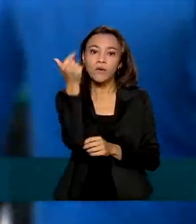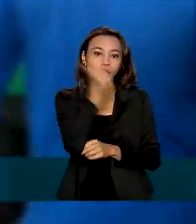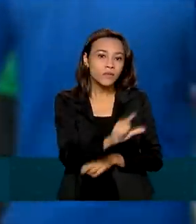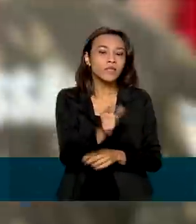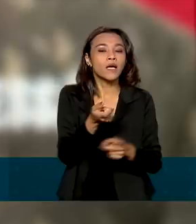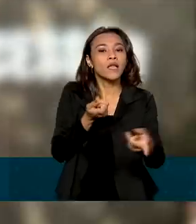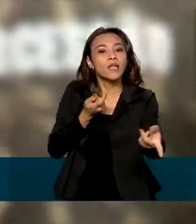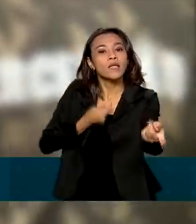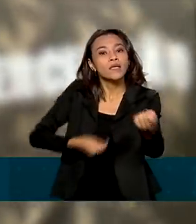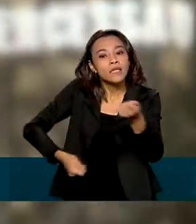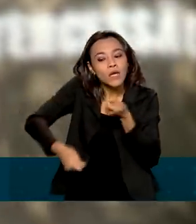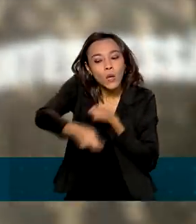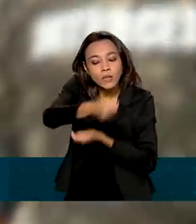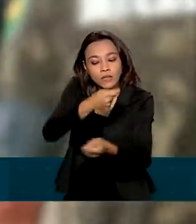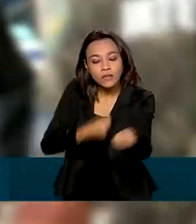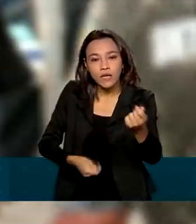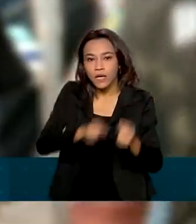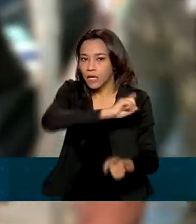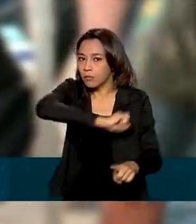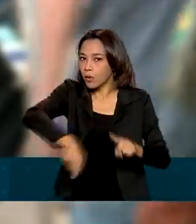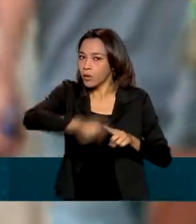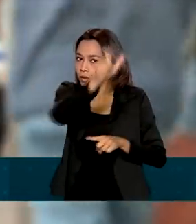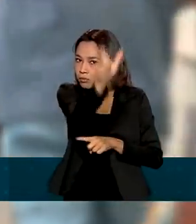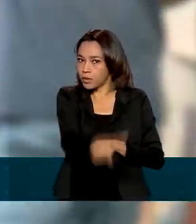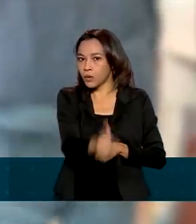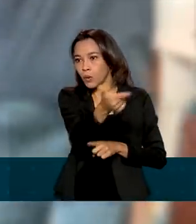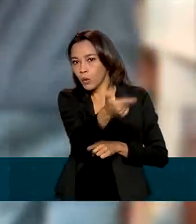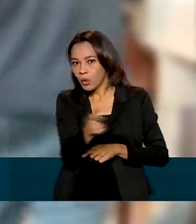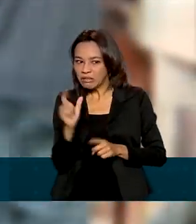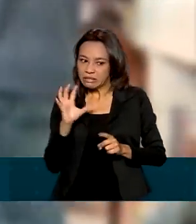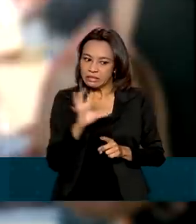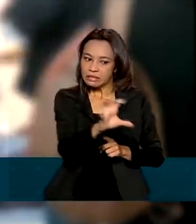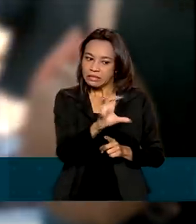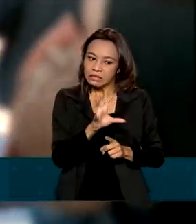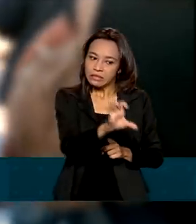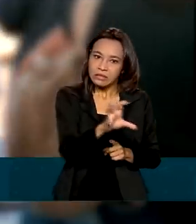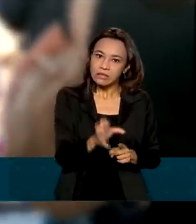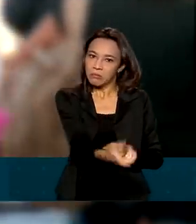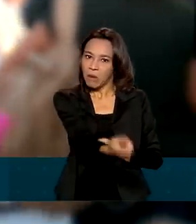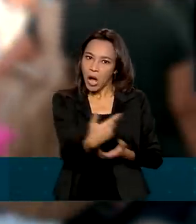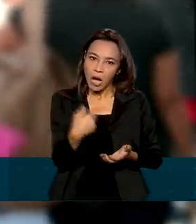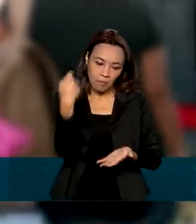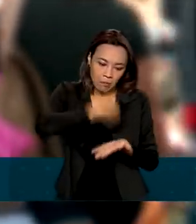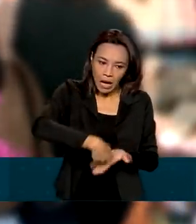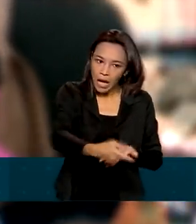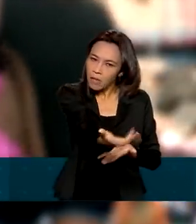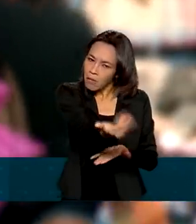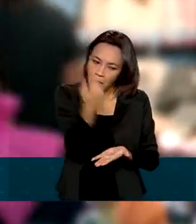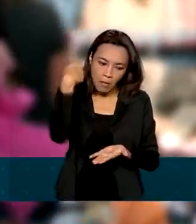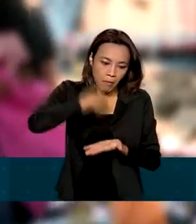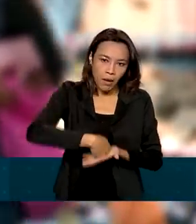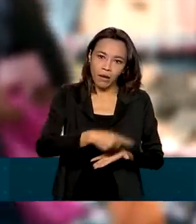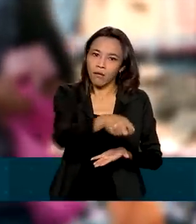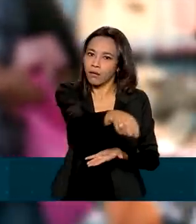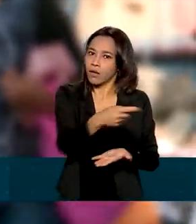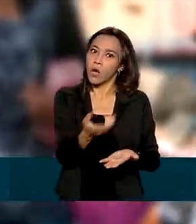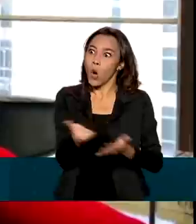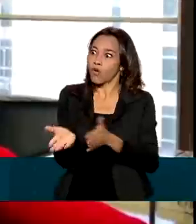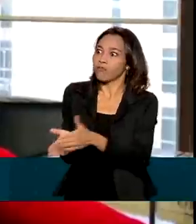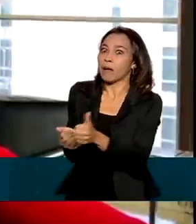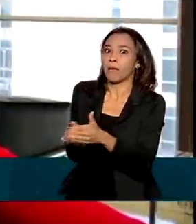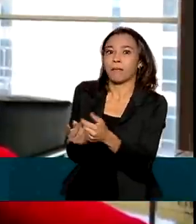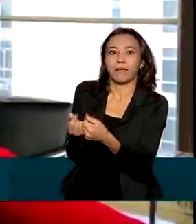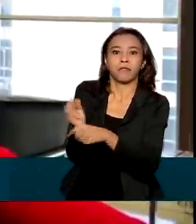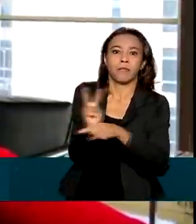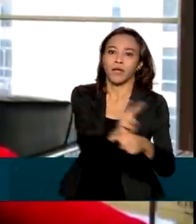renegociação e fica proibido qualquer tipo de pressão ou assédio para convencer o consumidor a pegar o empréstimo.